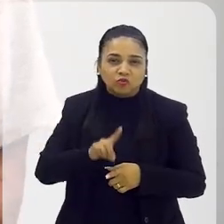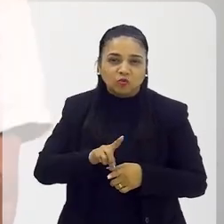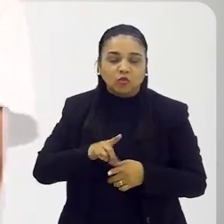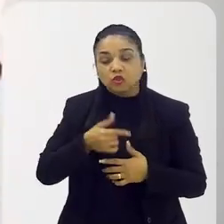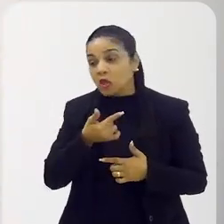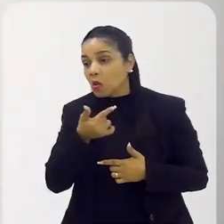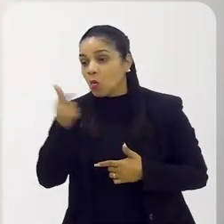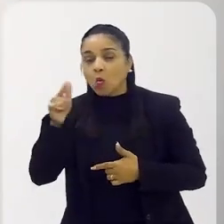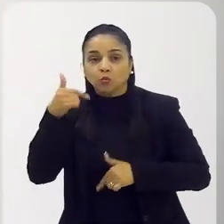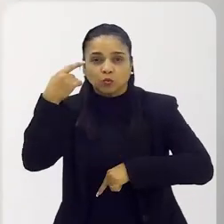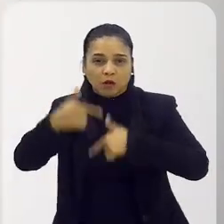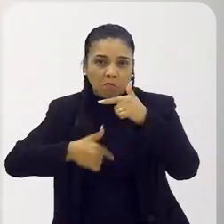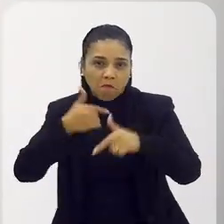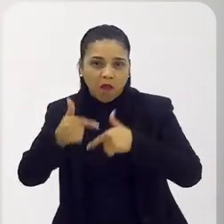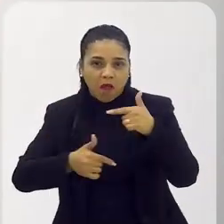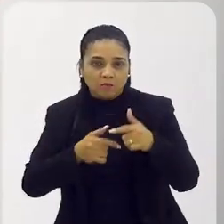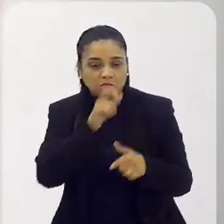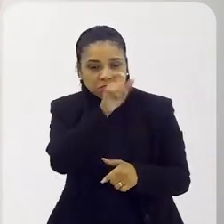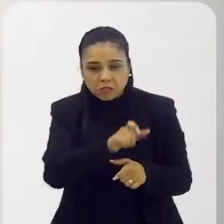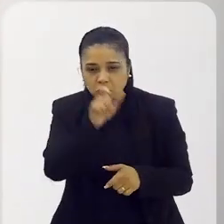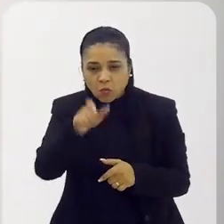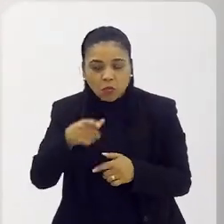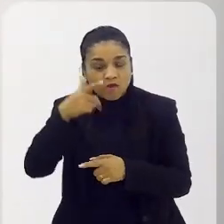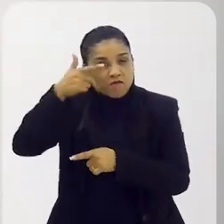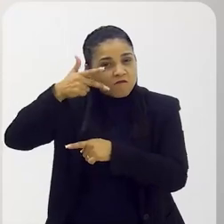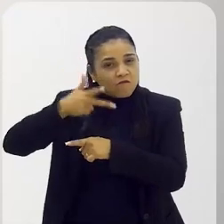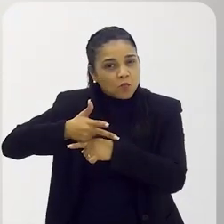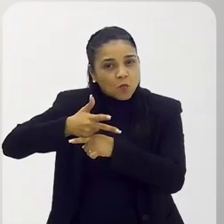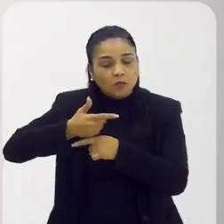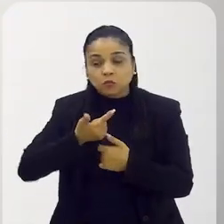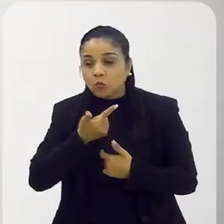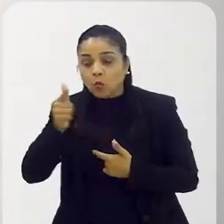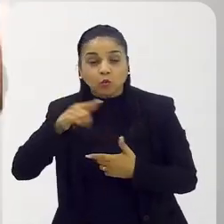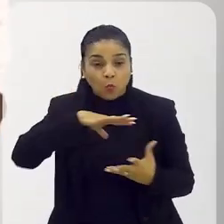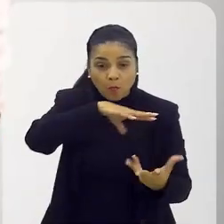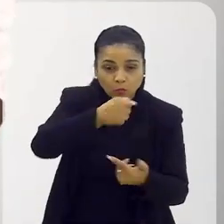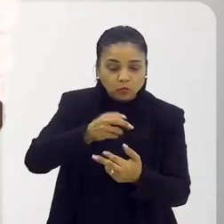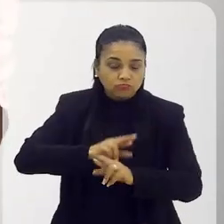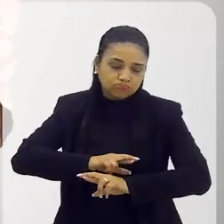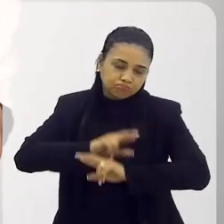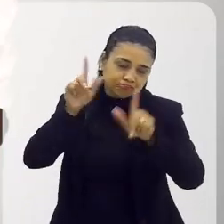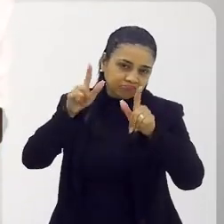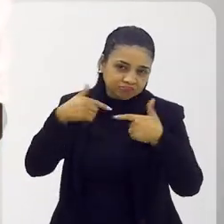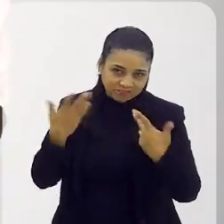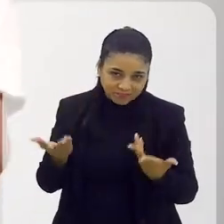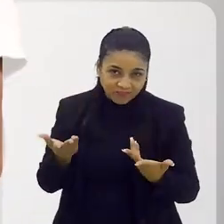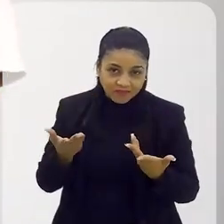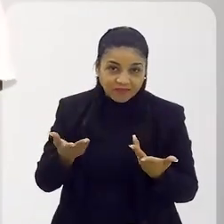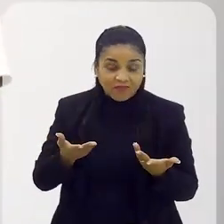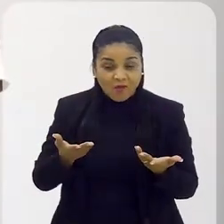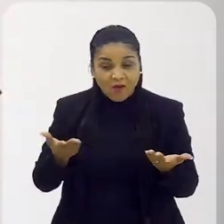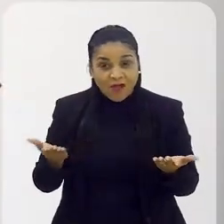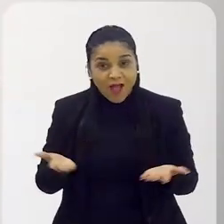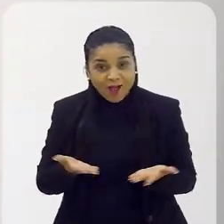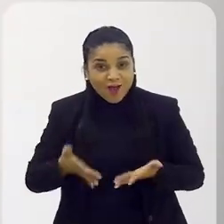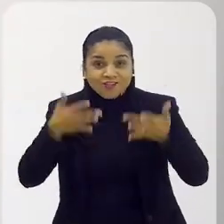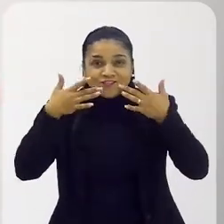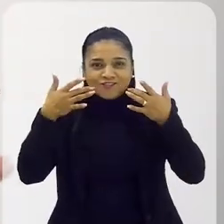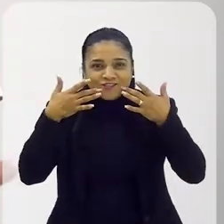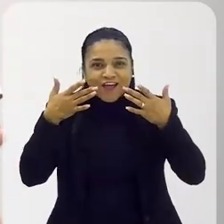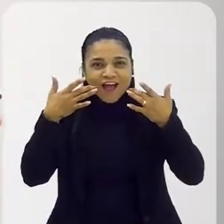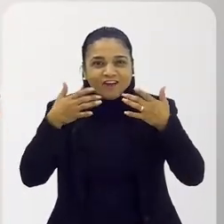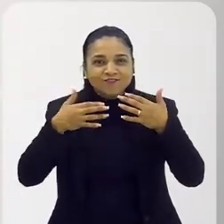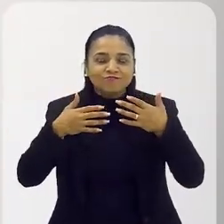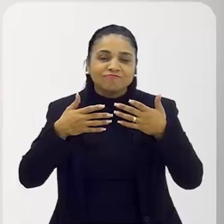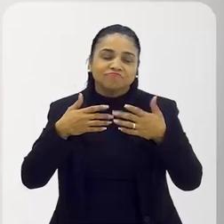o diretor já está noutra, as pessoas já estão fazendo outras... filmando de outro jeito, o mundo já mudou. E o teatro não é agora, se a gente